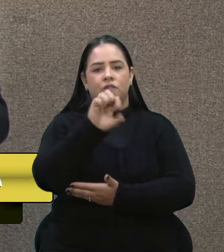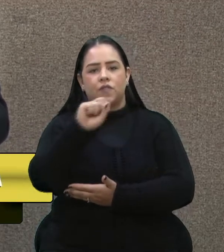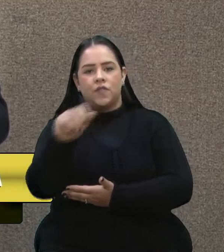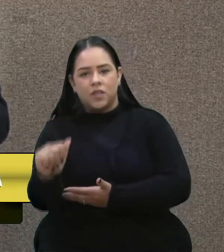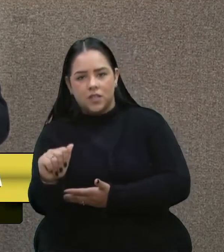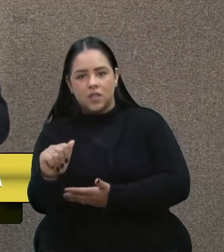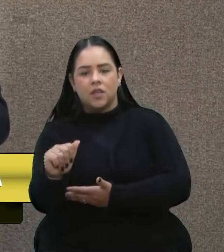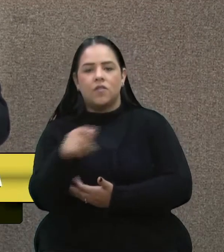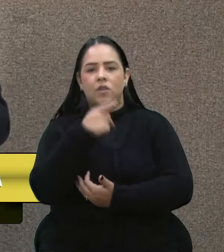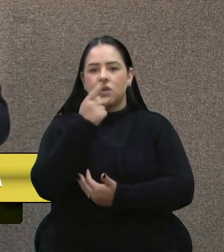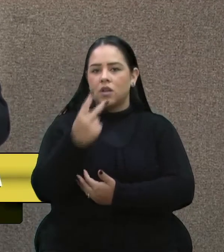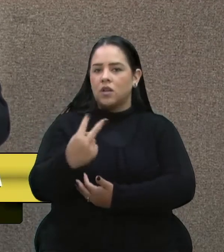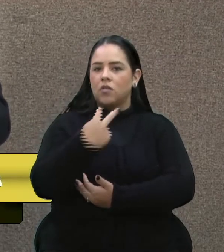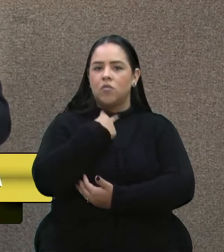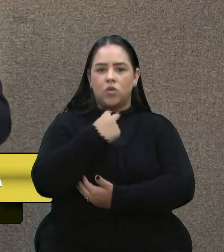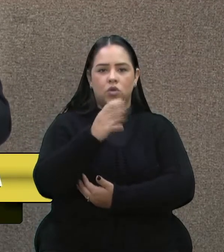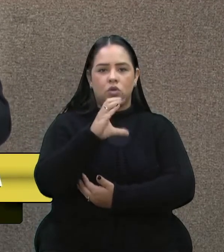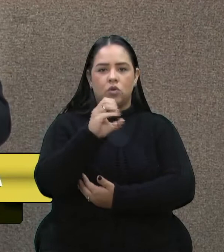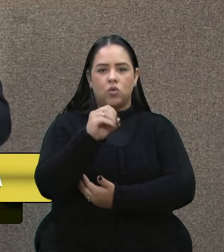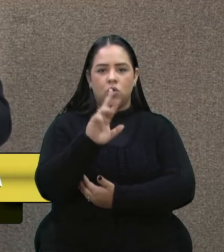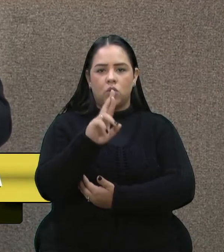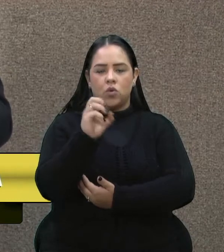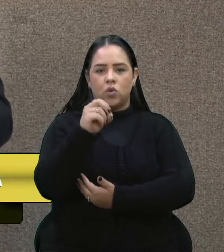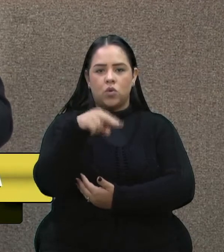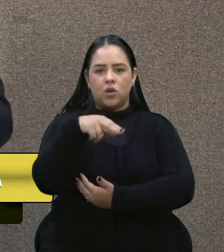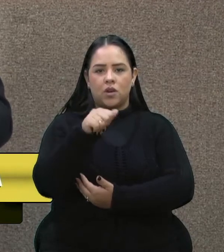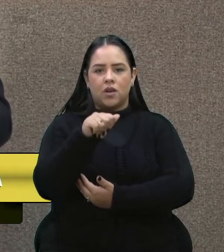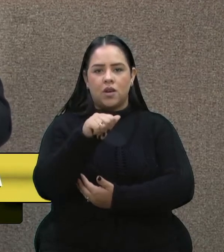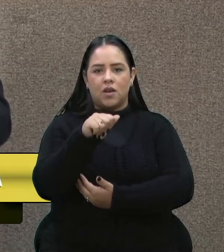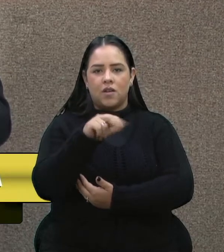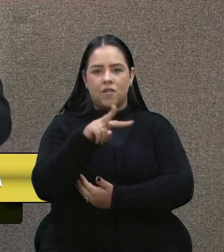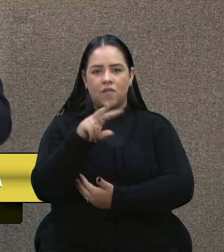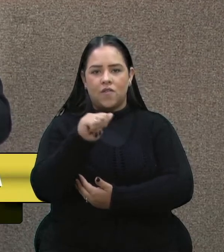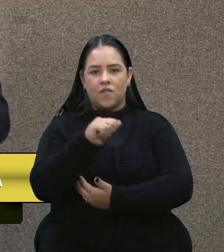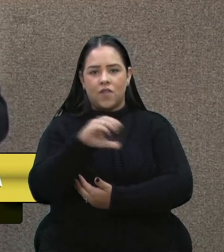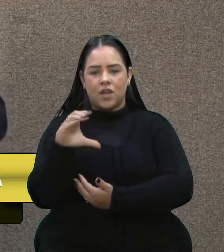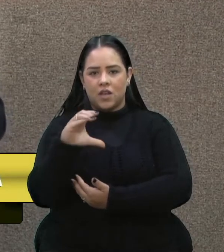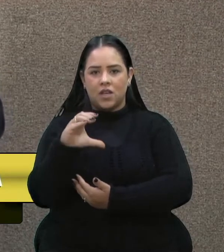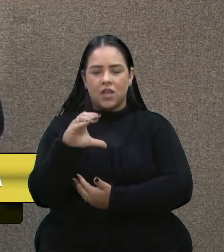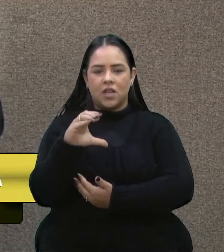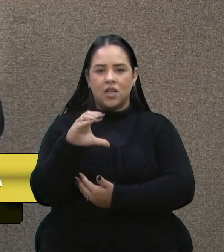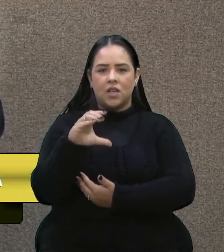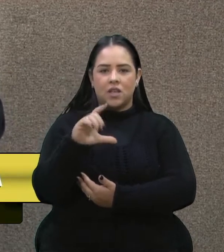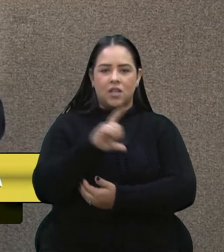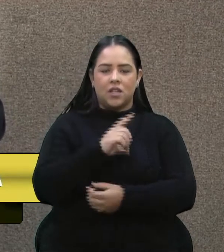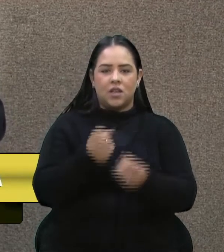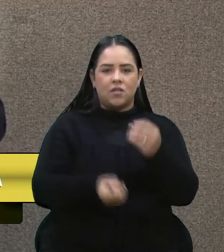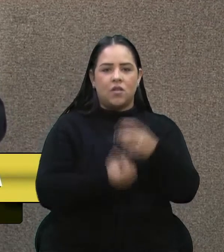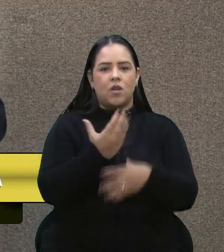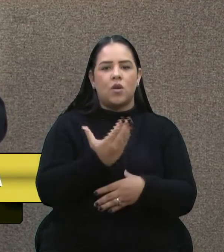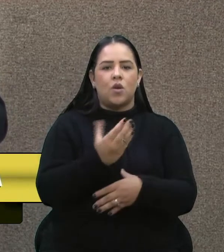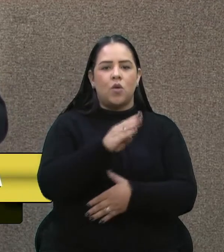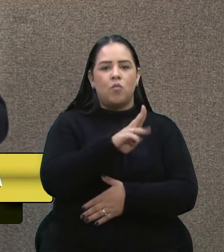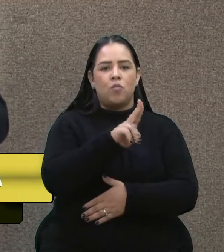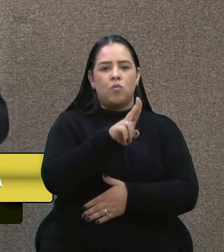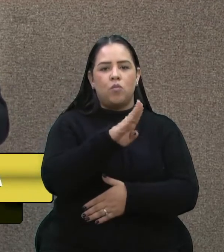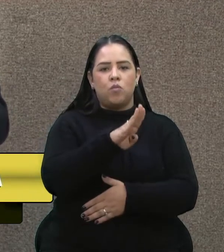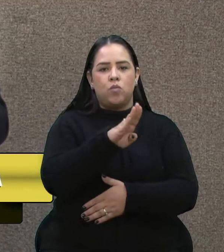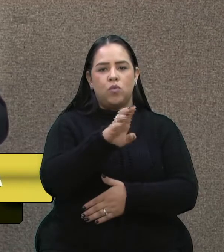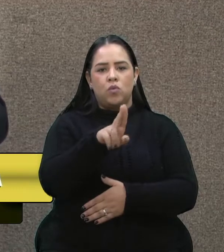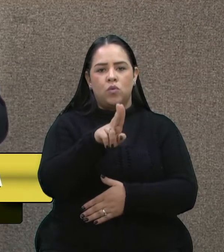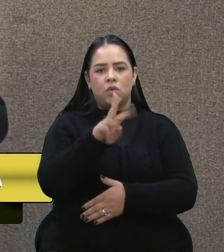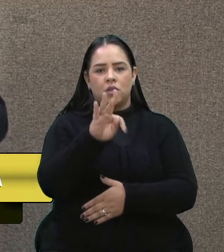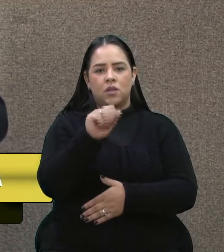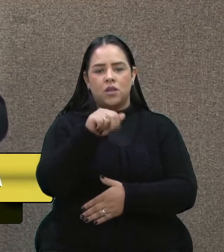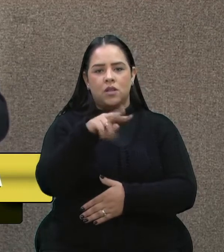emergencial da vacina contra o Covid-19 Coronavac, produzida pelo Instituto Butantan, em parceria com